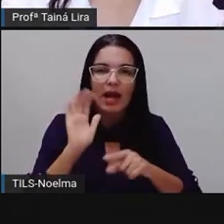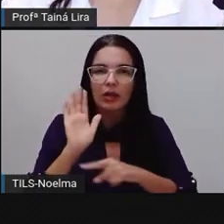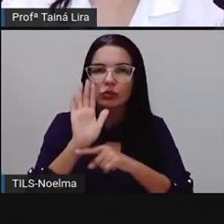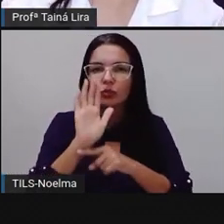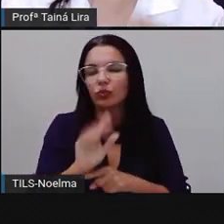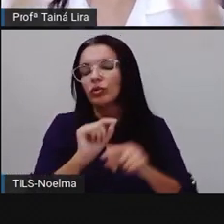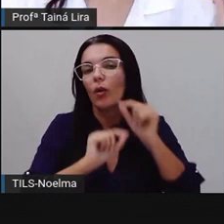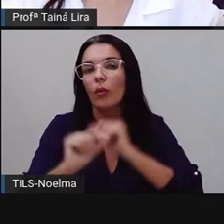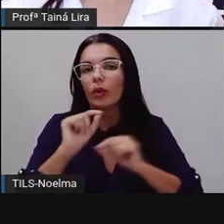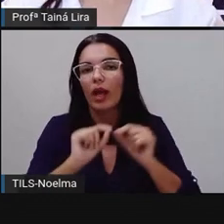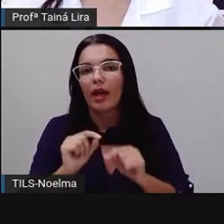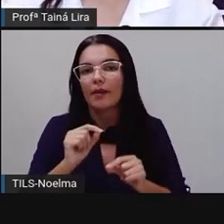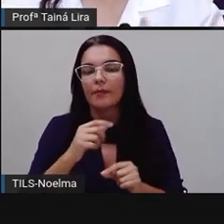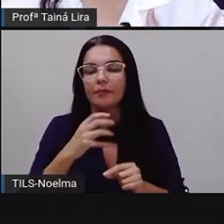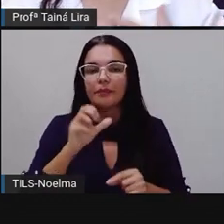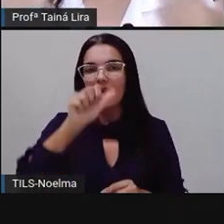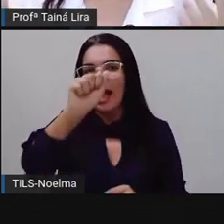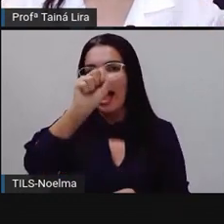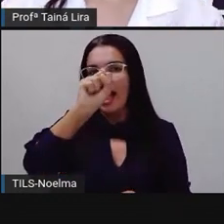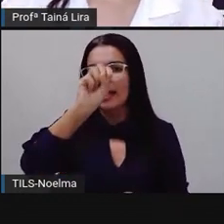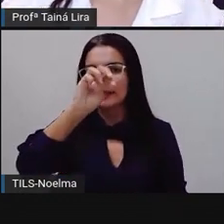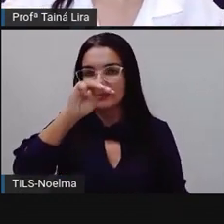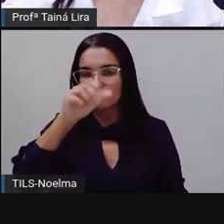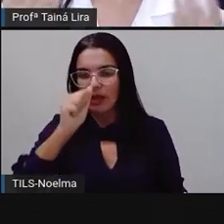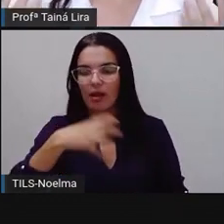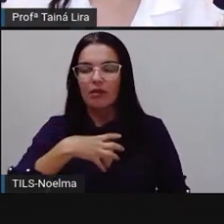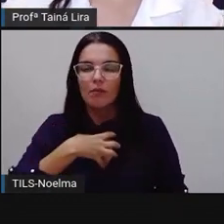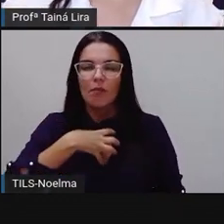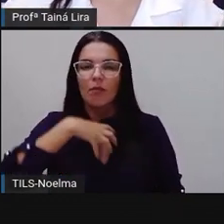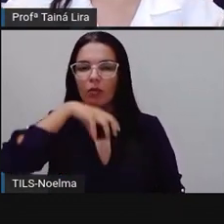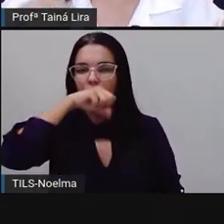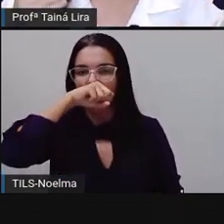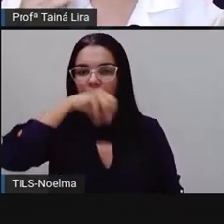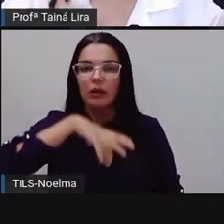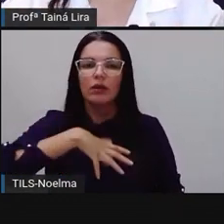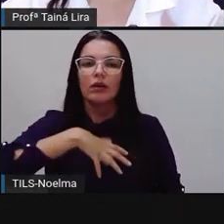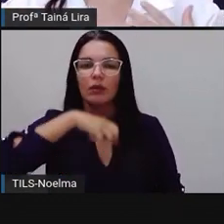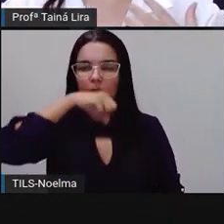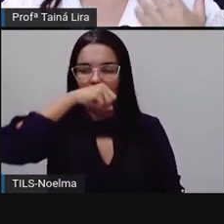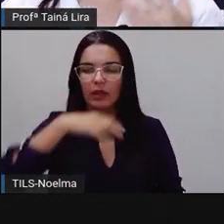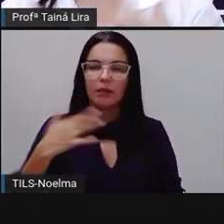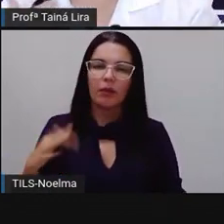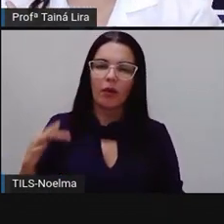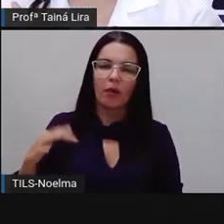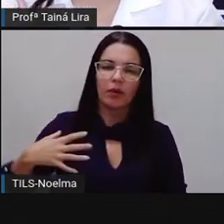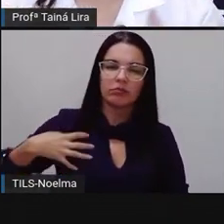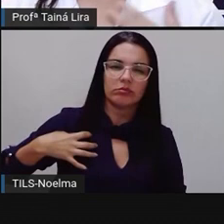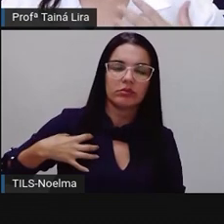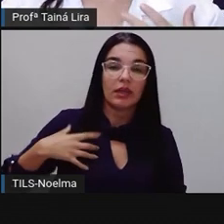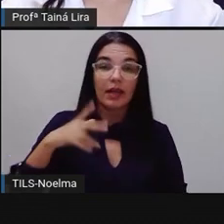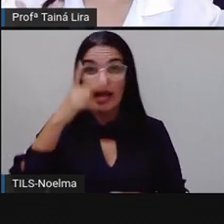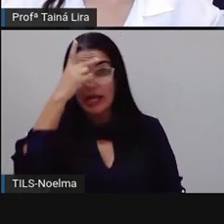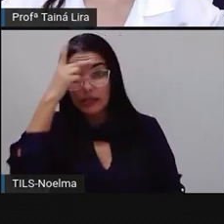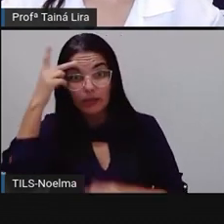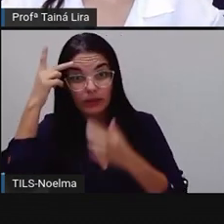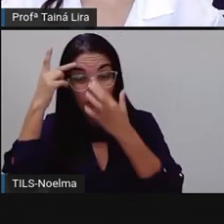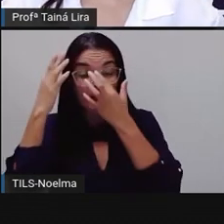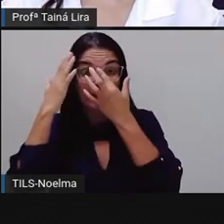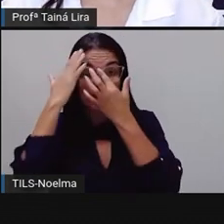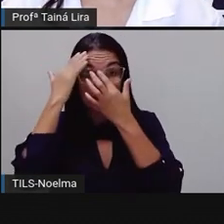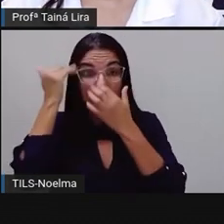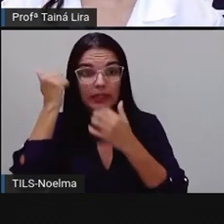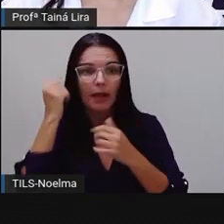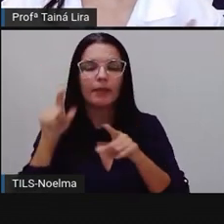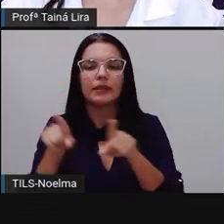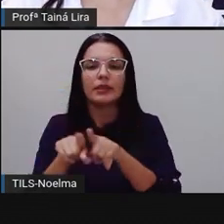plantas aí que vão combater e tratar vários tipos de doenças. As pessoas sabem, né, dessas propriedades